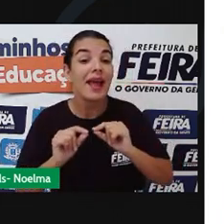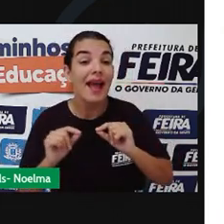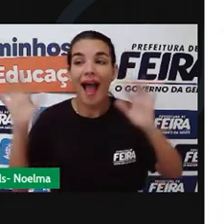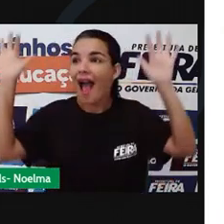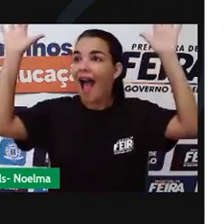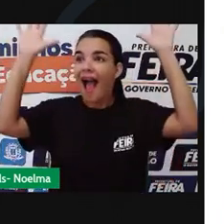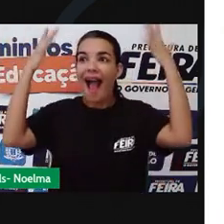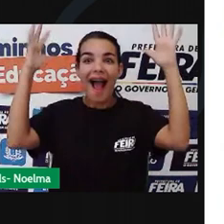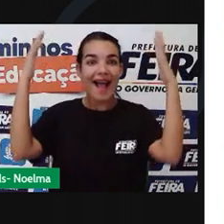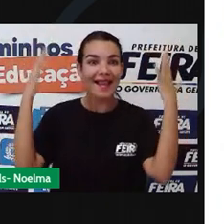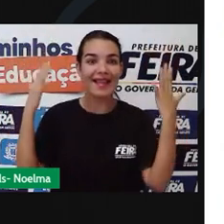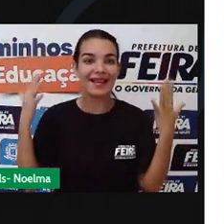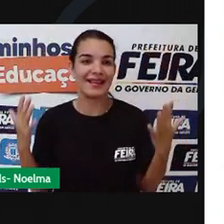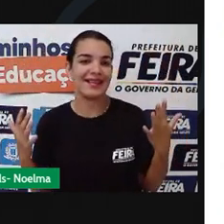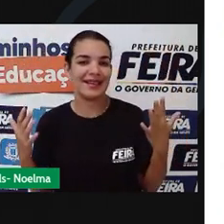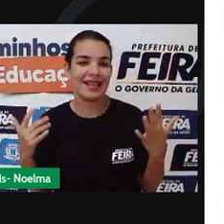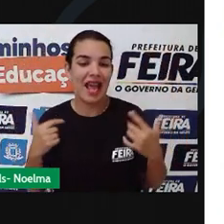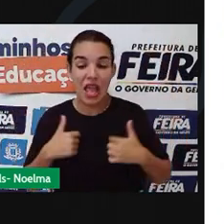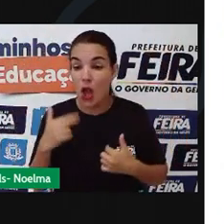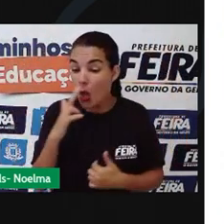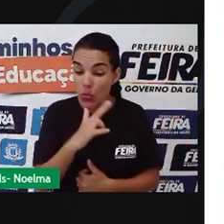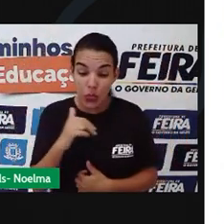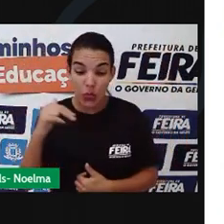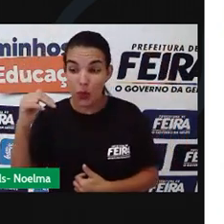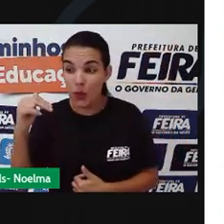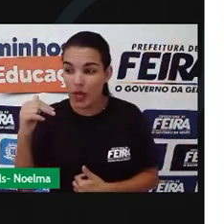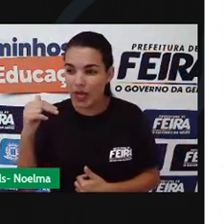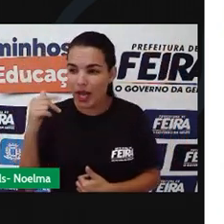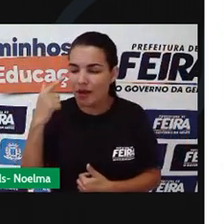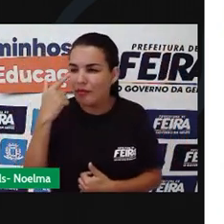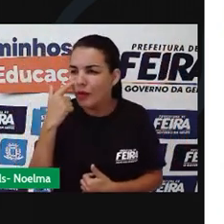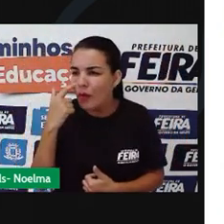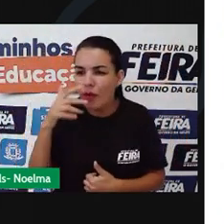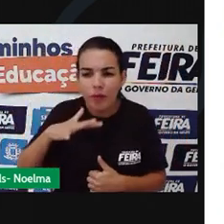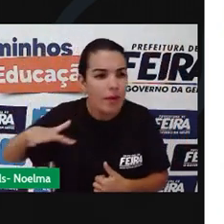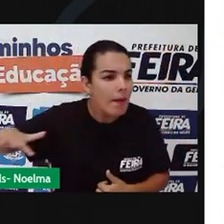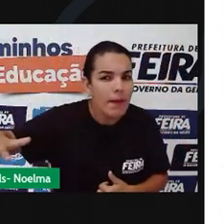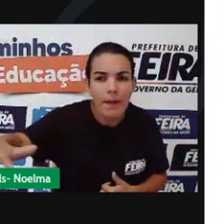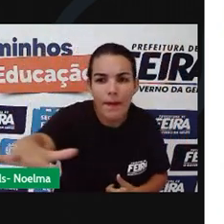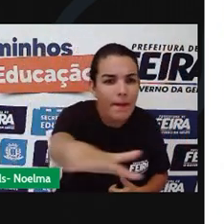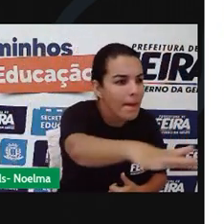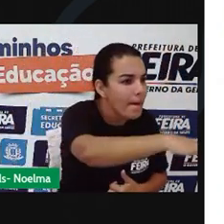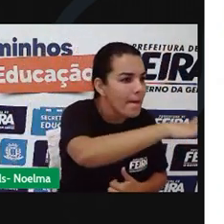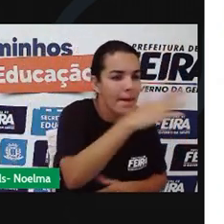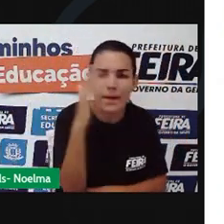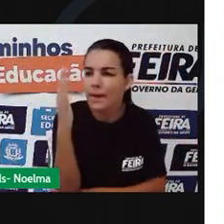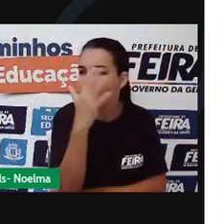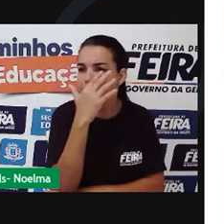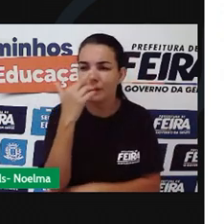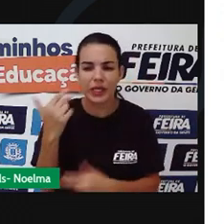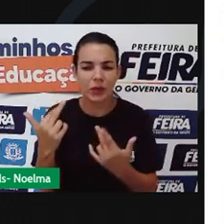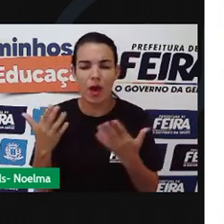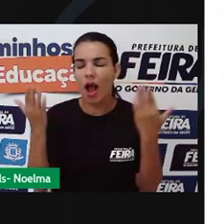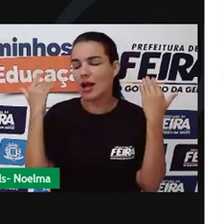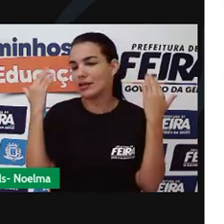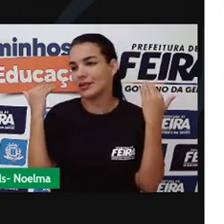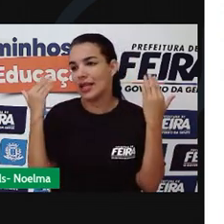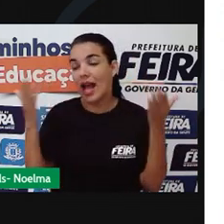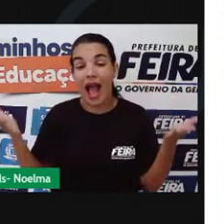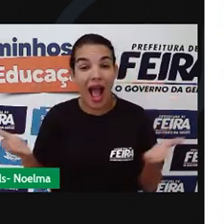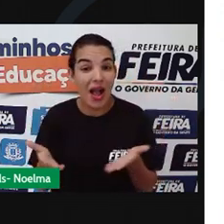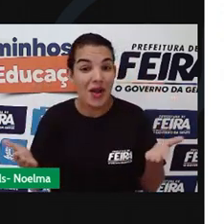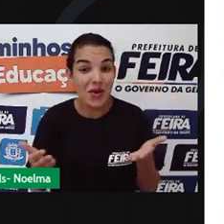alegria. Olha, eu nunca mais vou olhar os campos de trigo como antes. Agora,